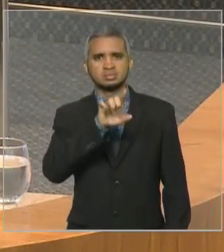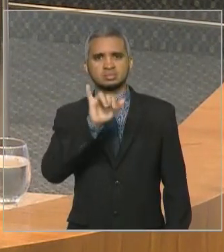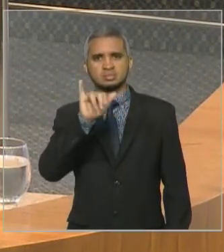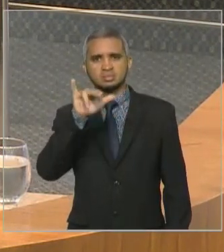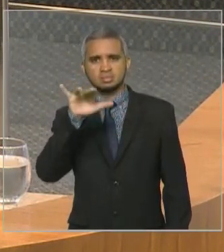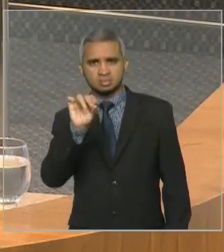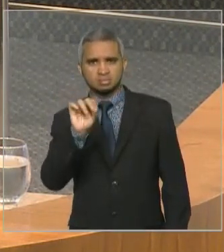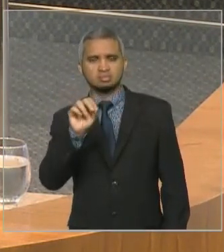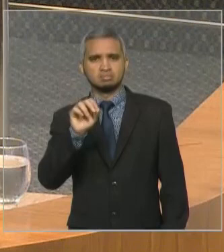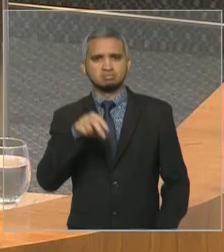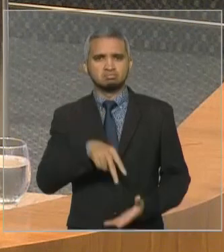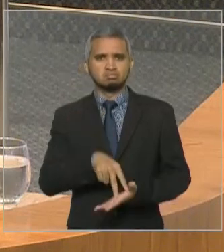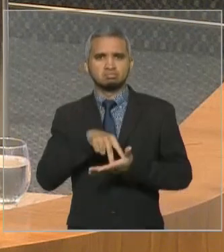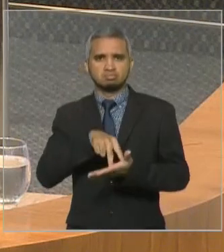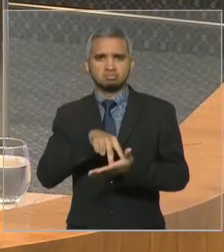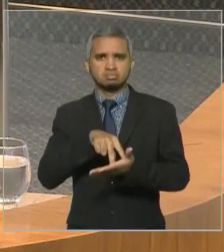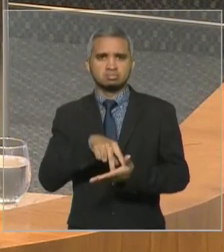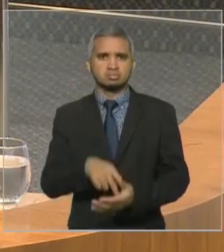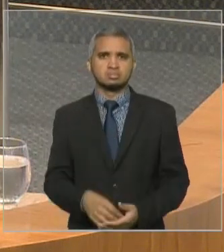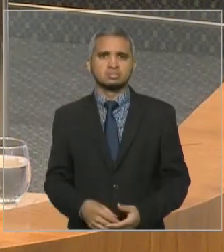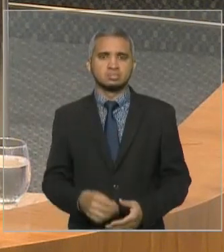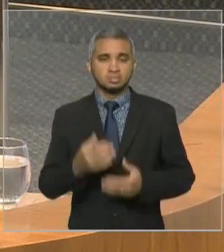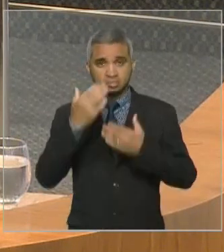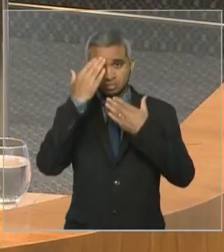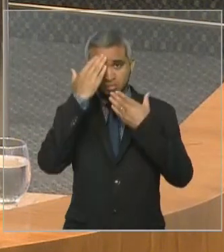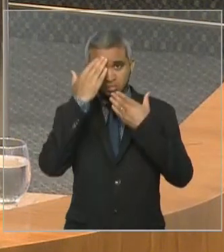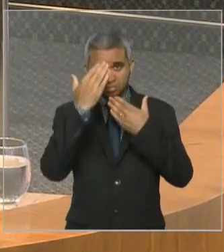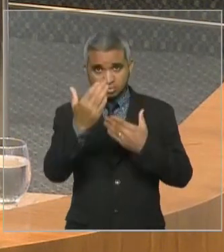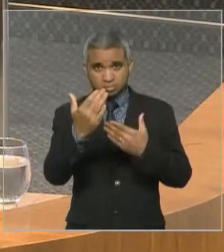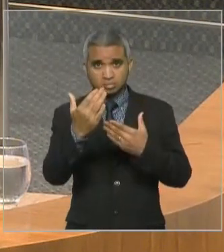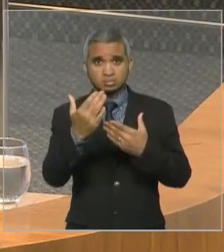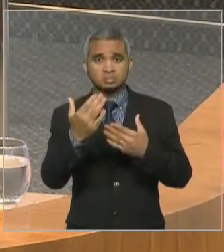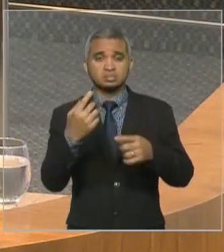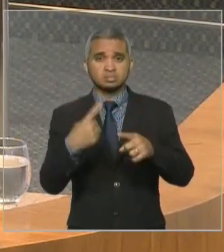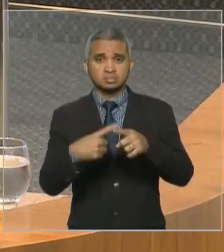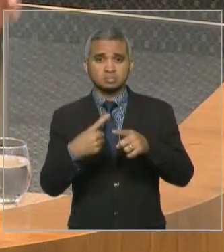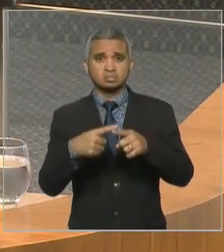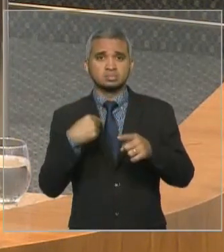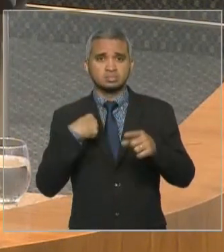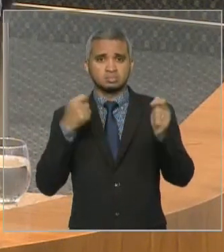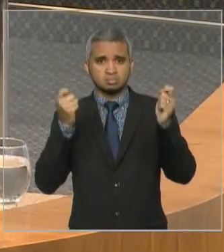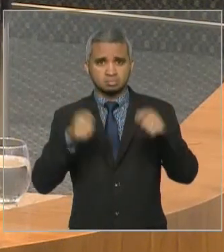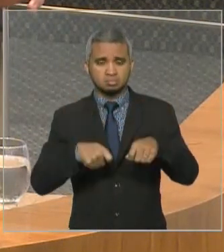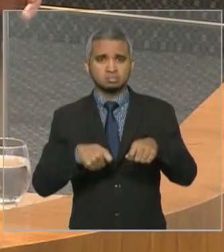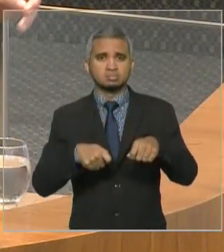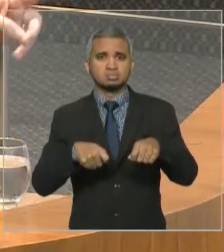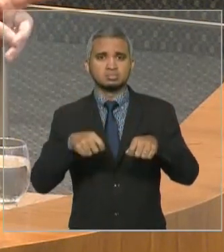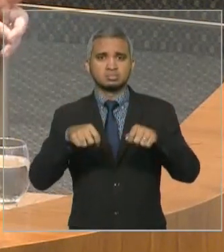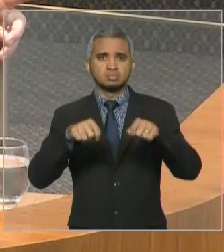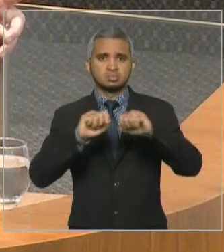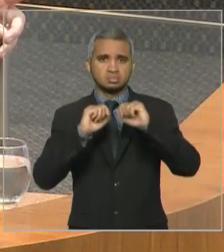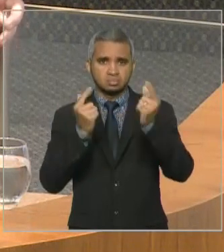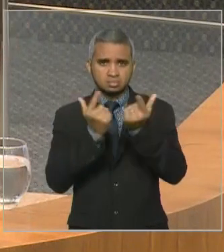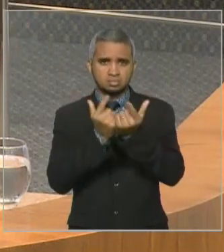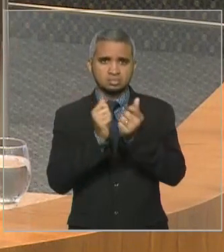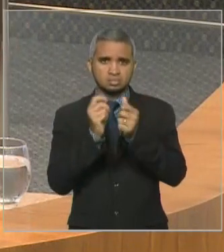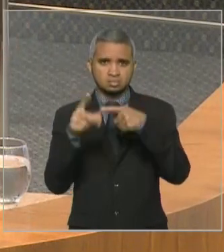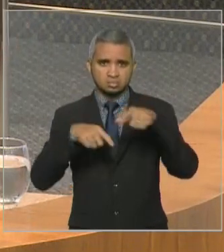por também me dar a satisfação de dividir esta Casa com o V. Exª. Vou encerrar, presidente, de forma muito rápida.